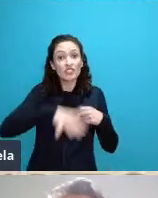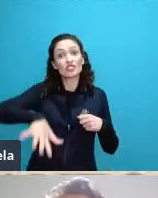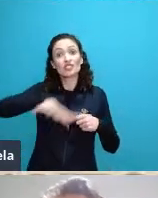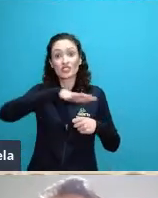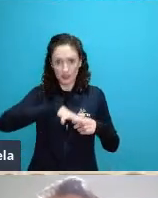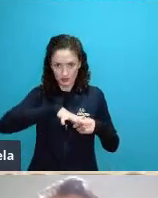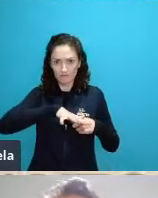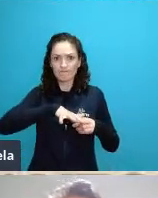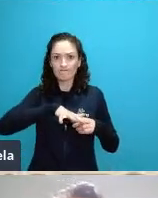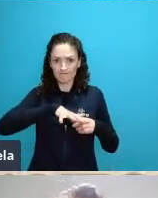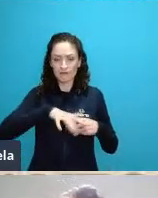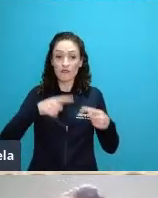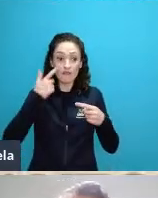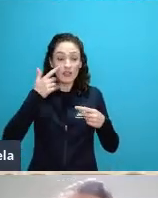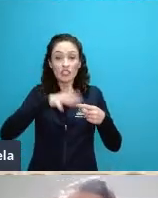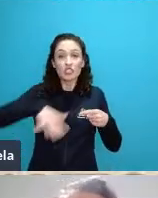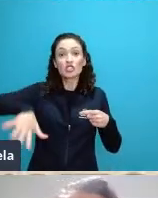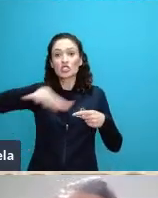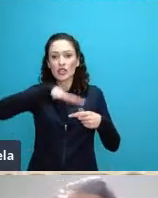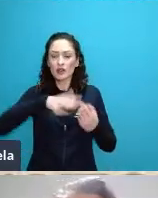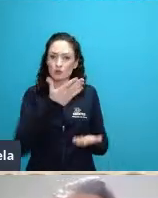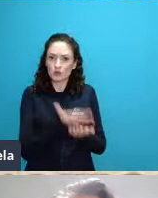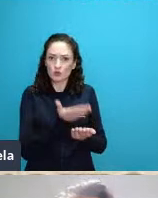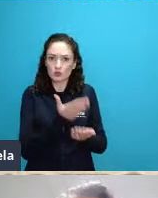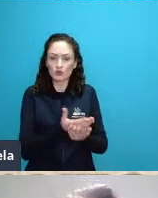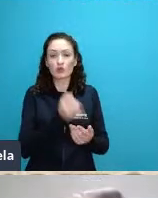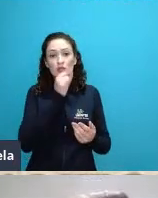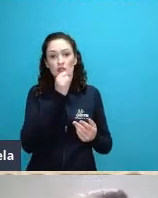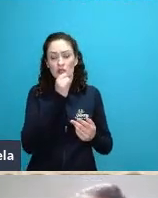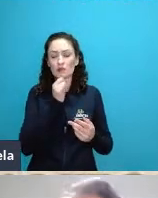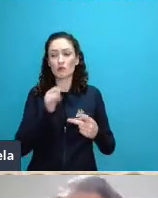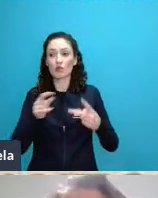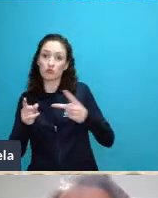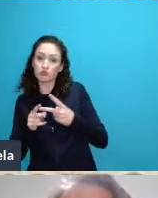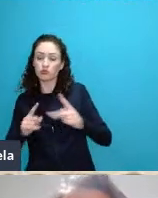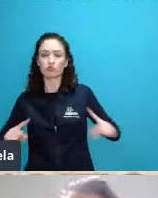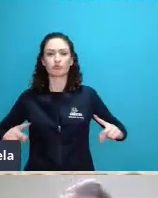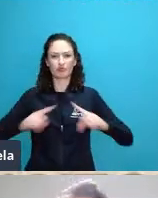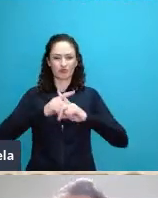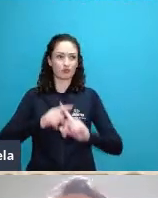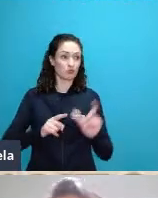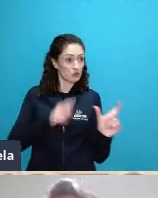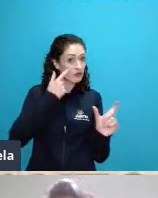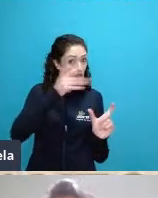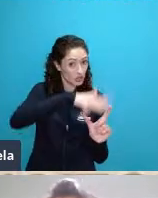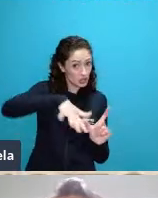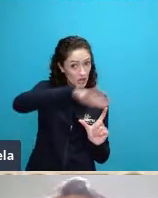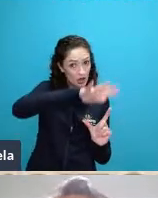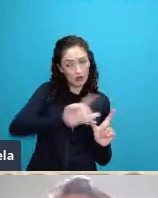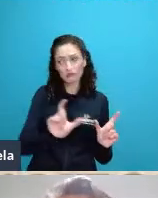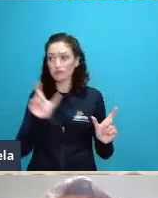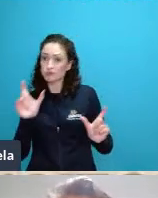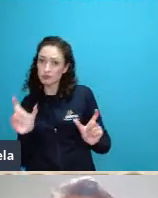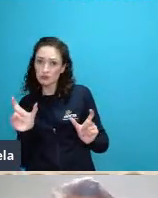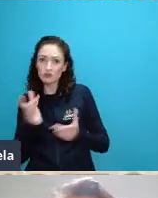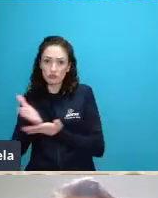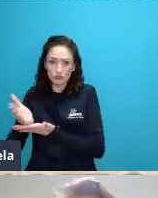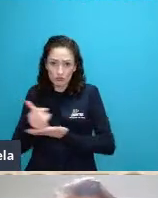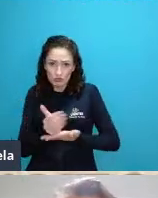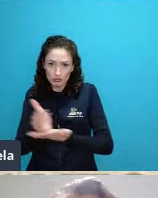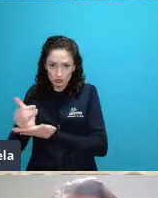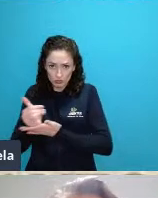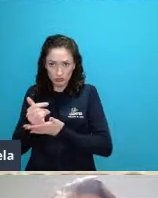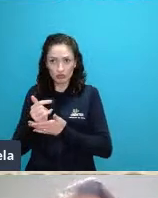partes porque as próprias partes são influenciadas pelo todo eu vou fazer uma analogia aqui que não tem a ver com a biologia mas vamos tentar